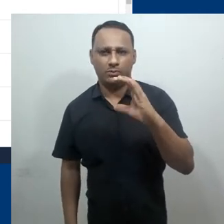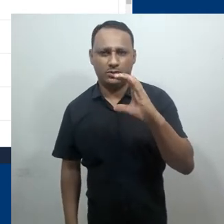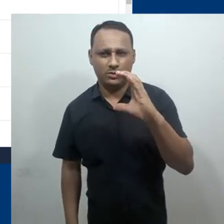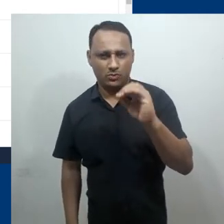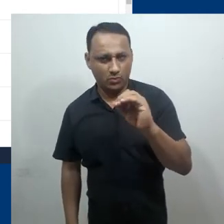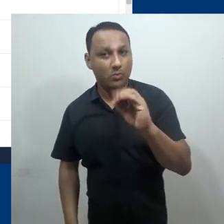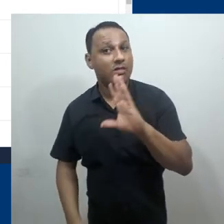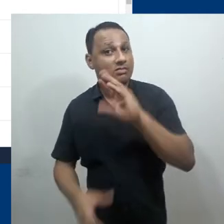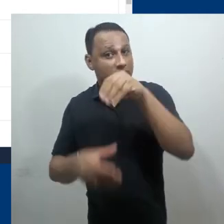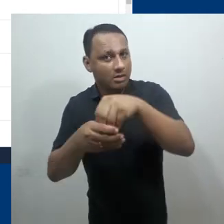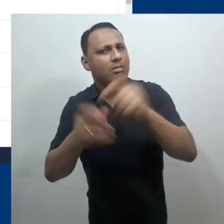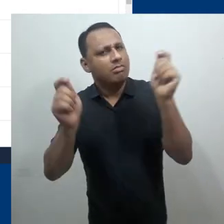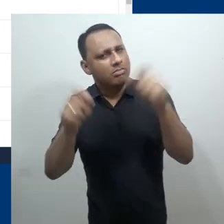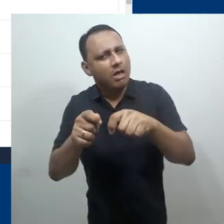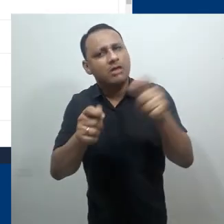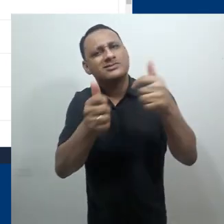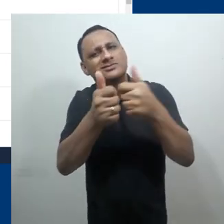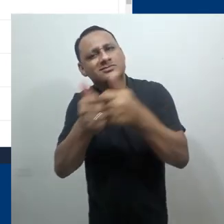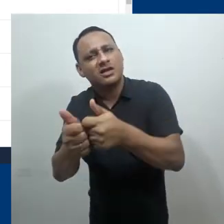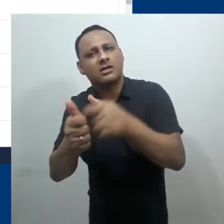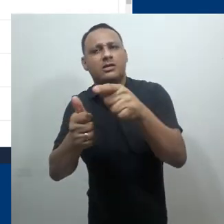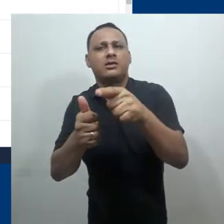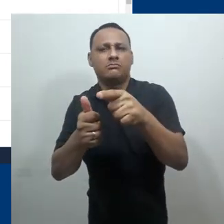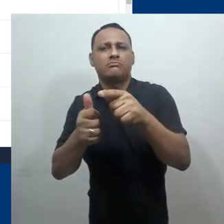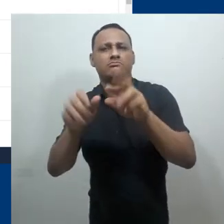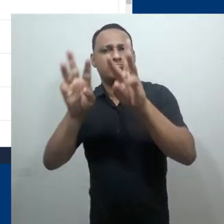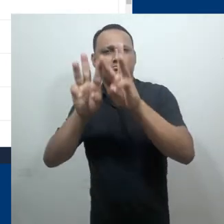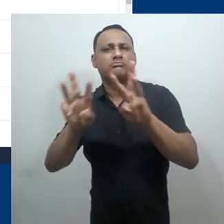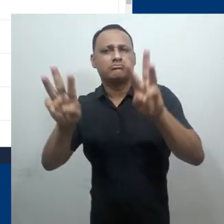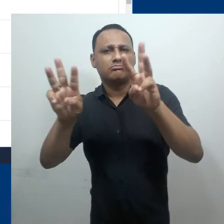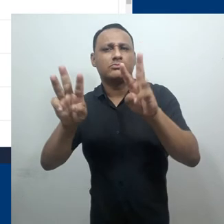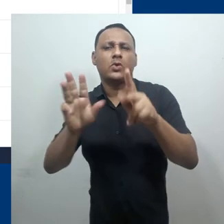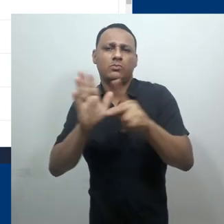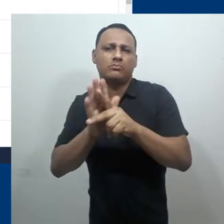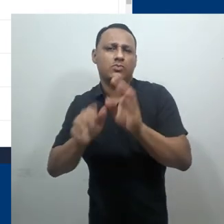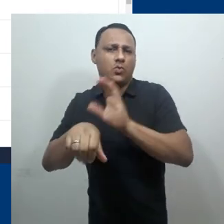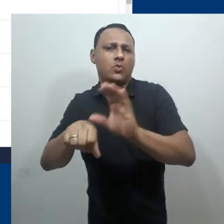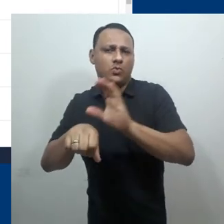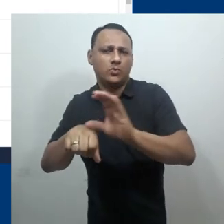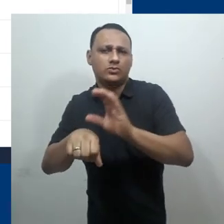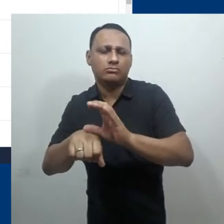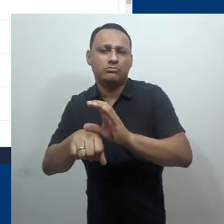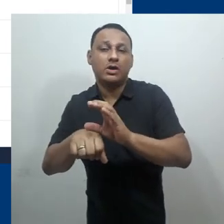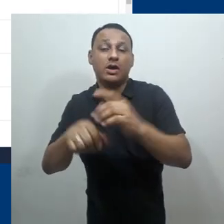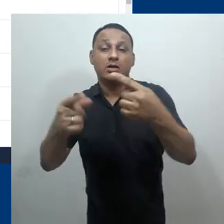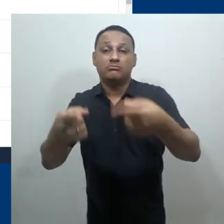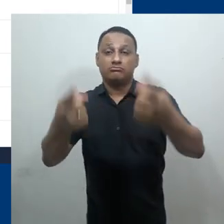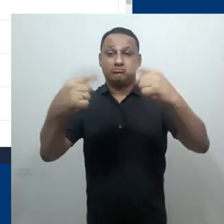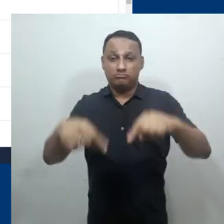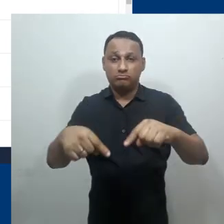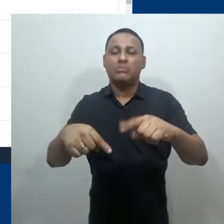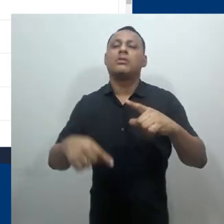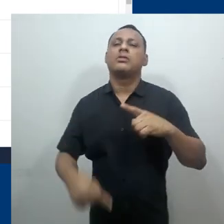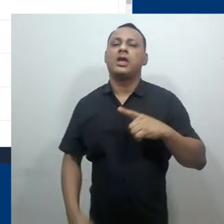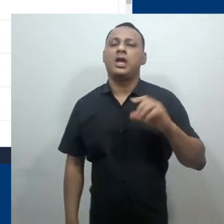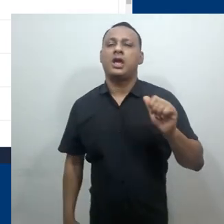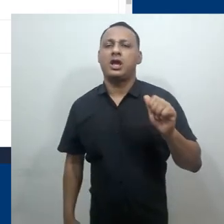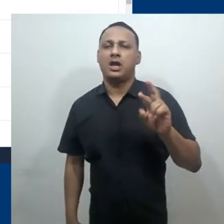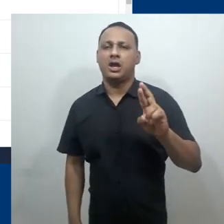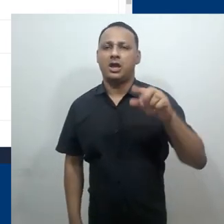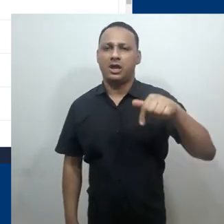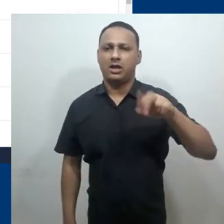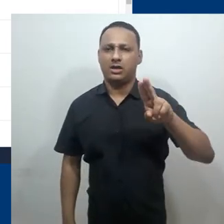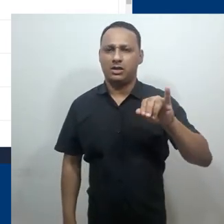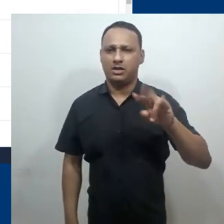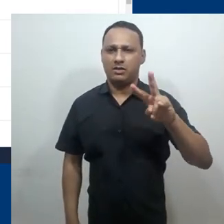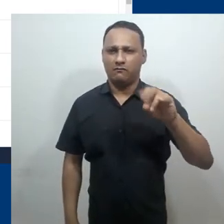dentro de um tópico que vão ser exibidos na própria página do curso. É útil para pequenas explicações. Abaixo, nós